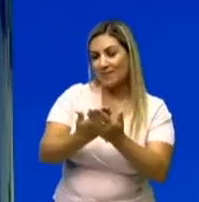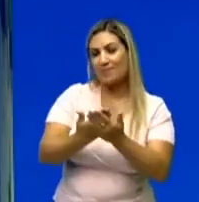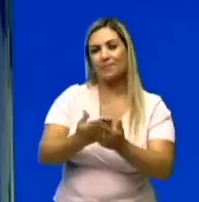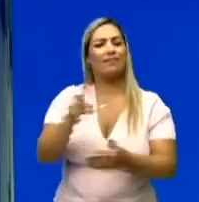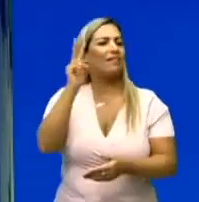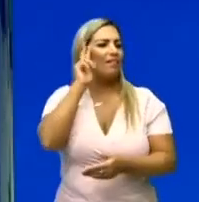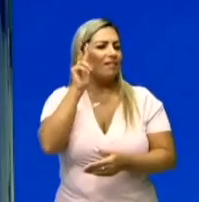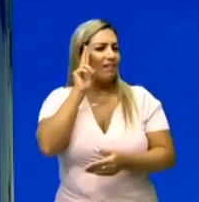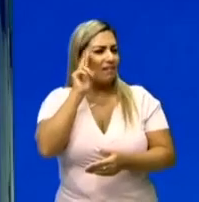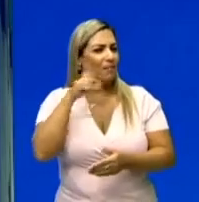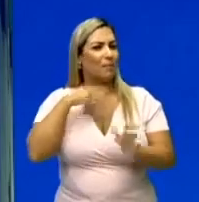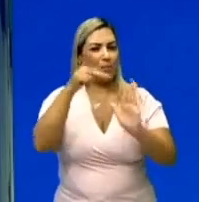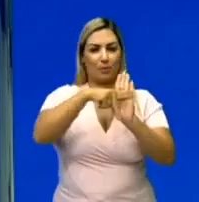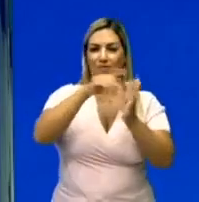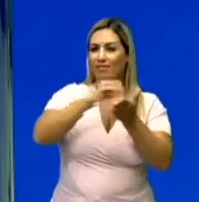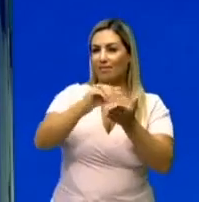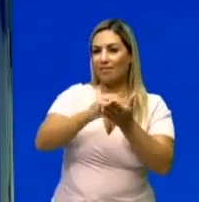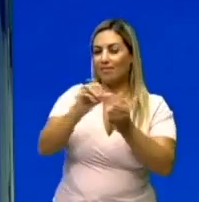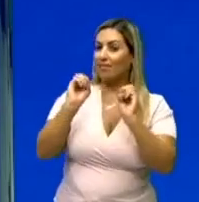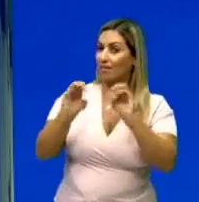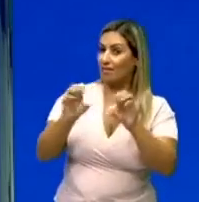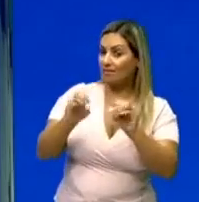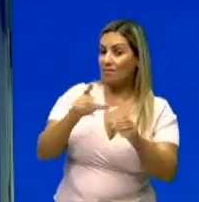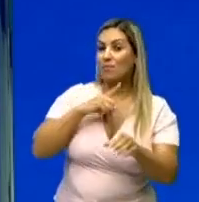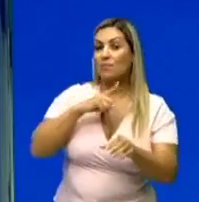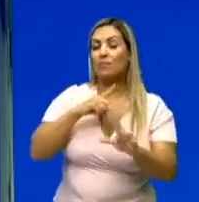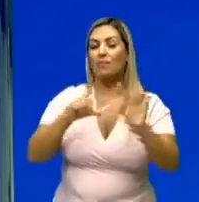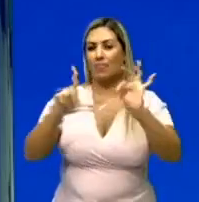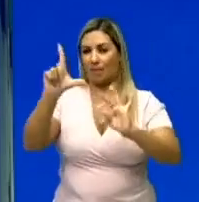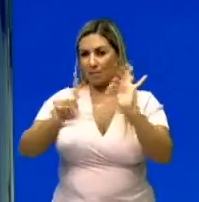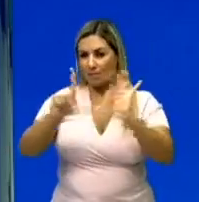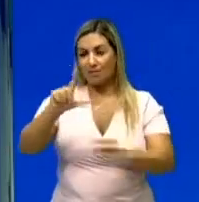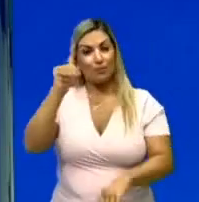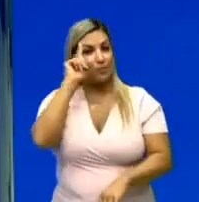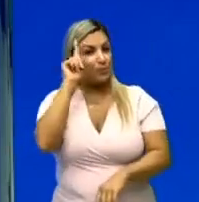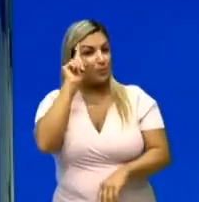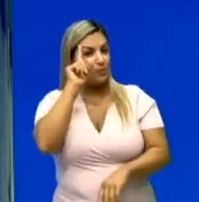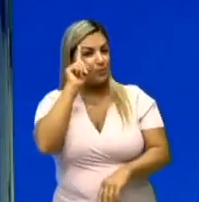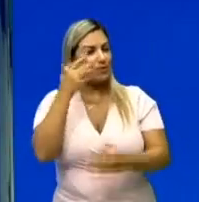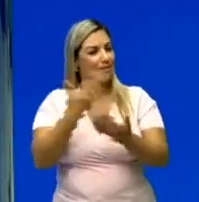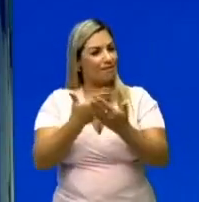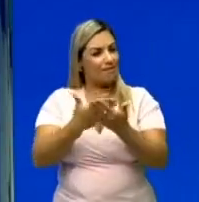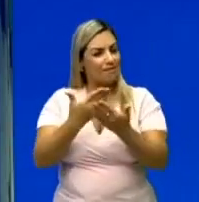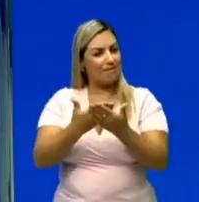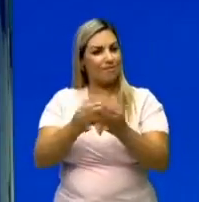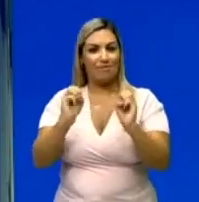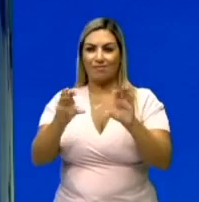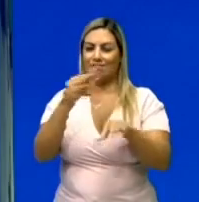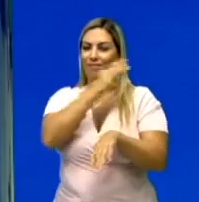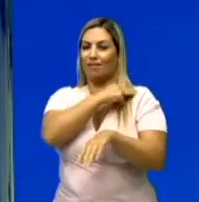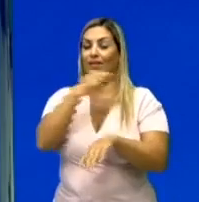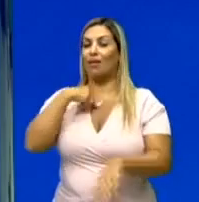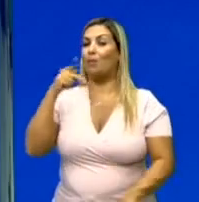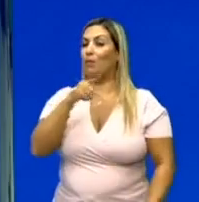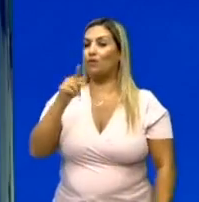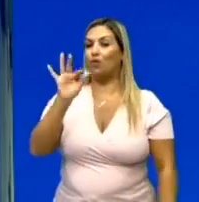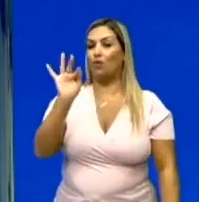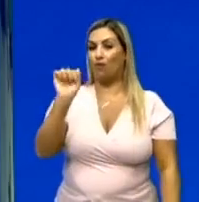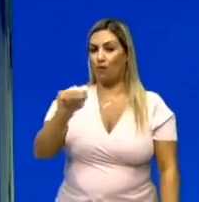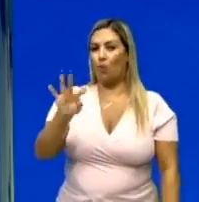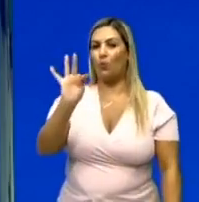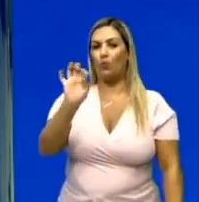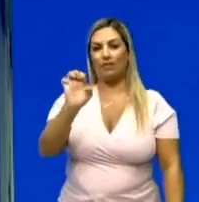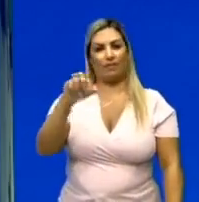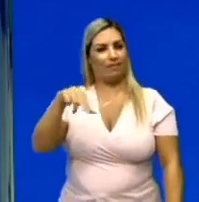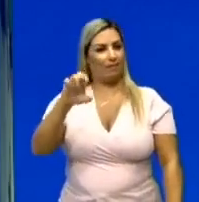Lembro que esse é o projeto Seduc em Ação, que terá programas diários com aulas para o Ensino Médio. E eu sou o professor Fontenelle.